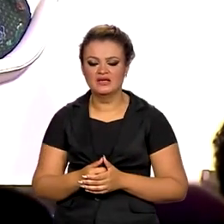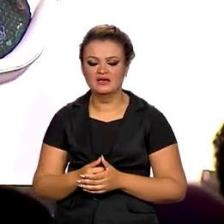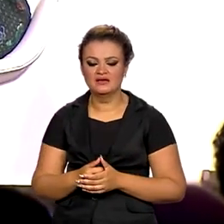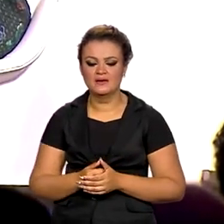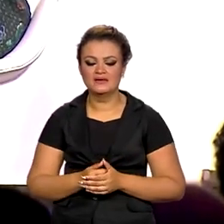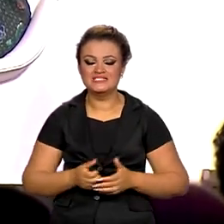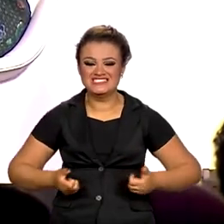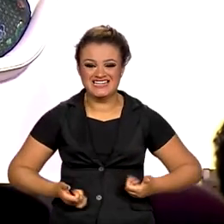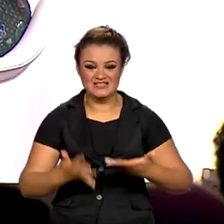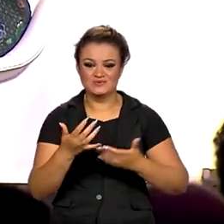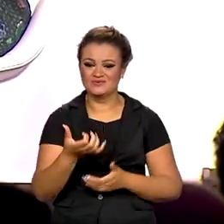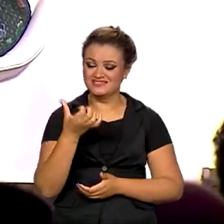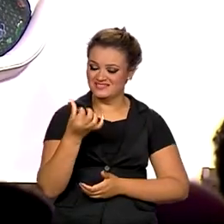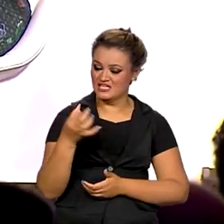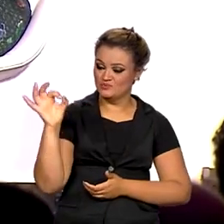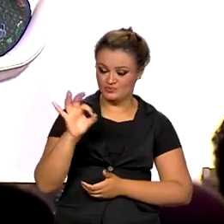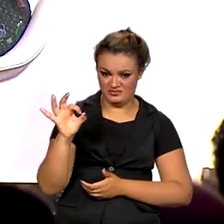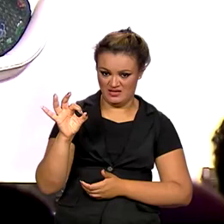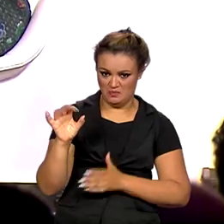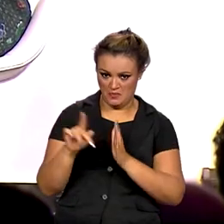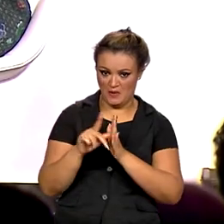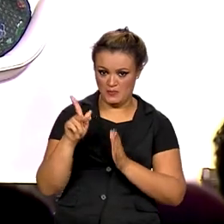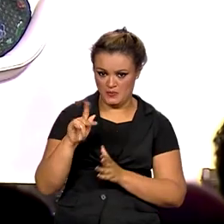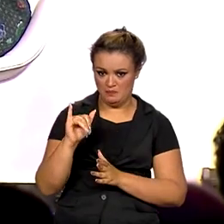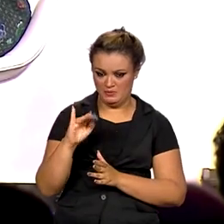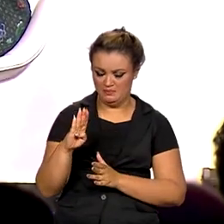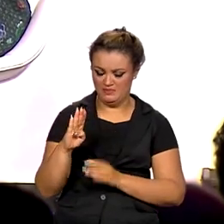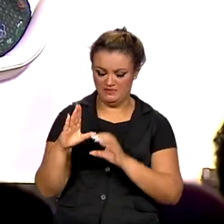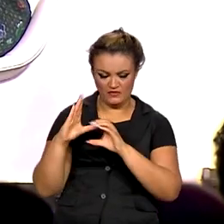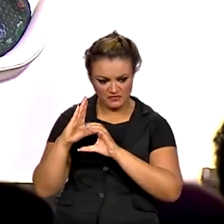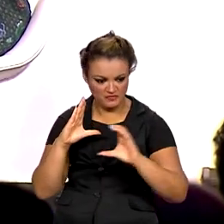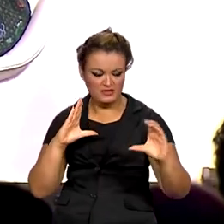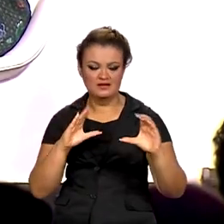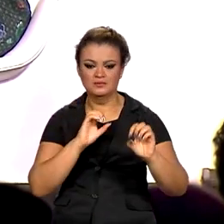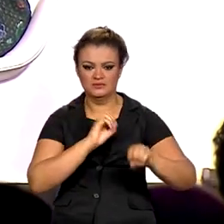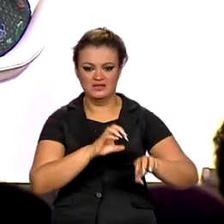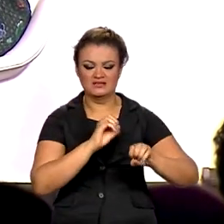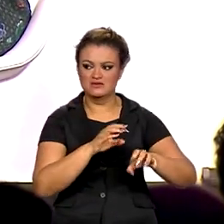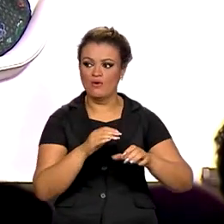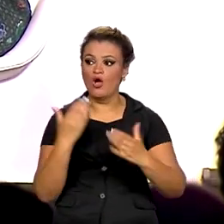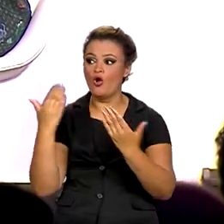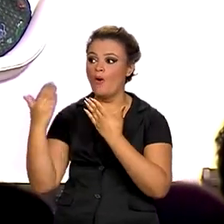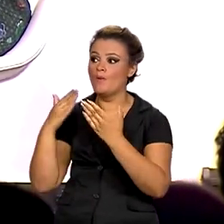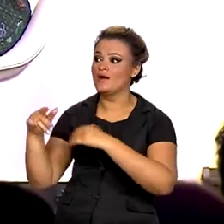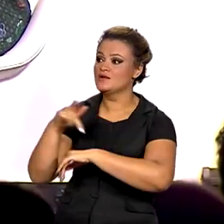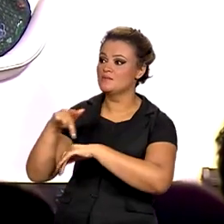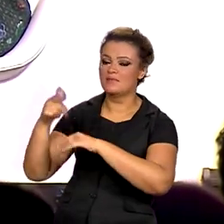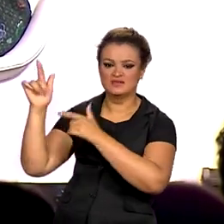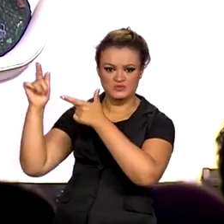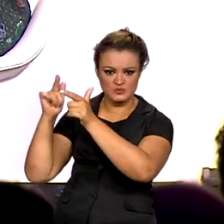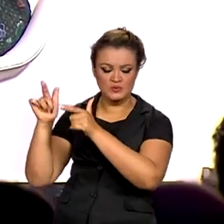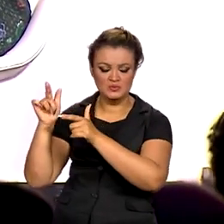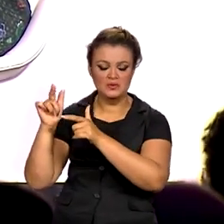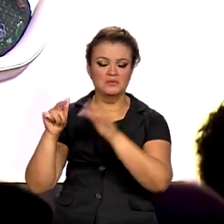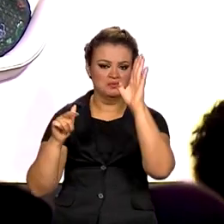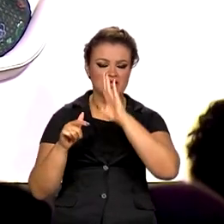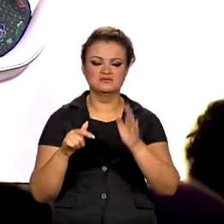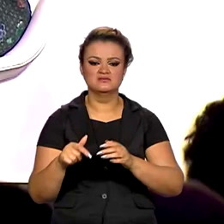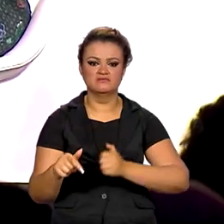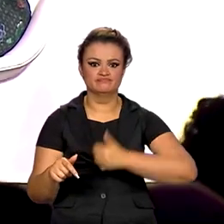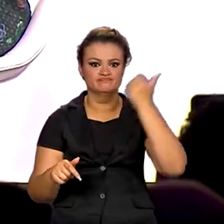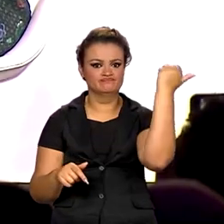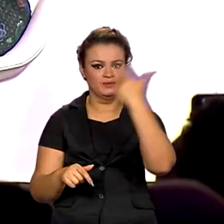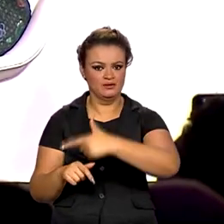6% do PIB do Brasil com educação. Estamos acima da média de países que se igualam ao perfil do Brasil com